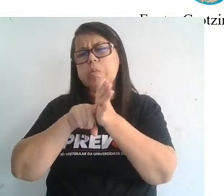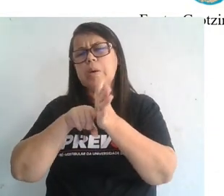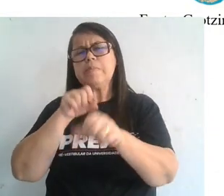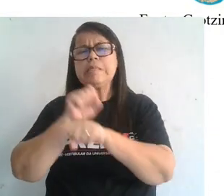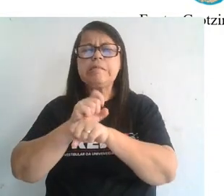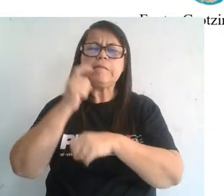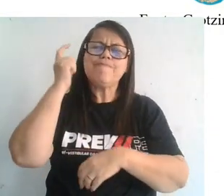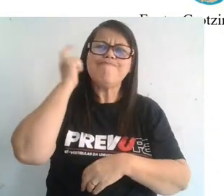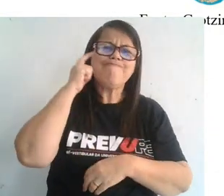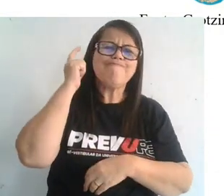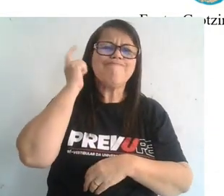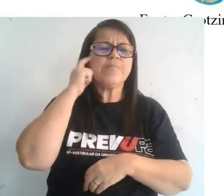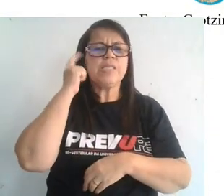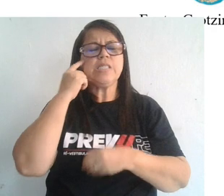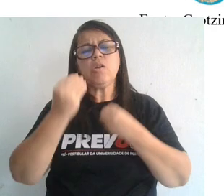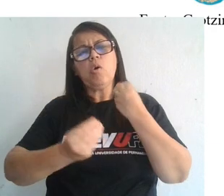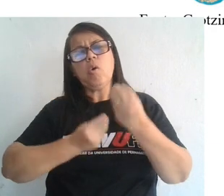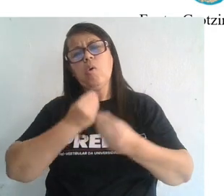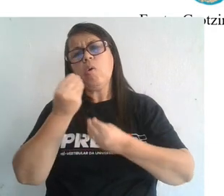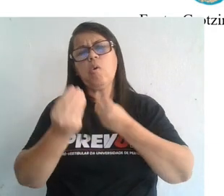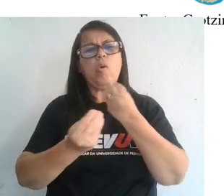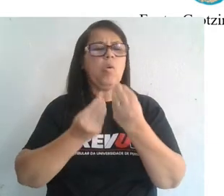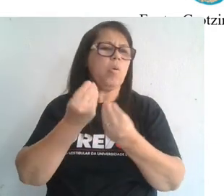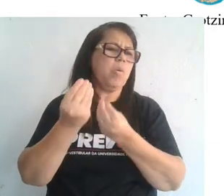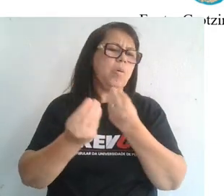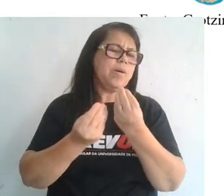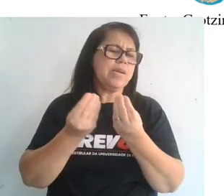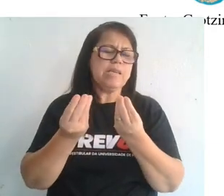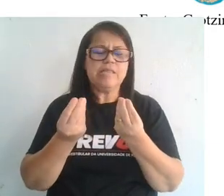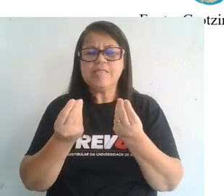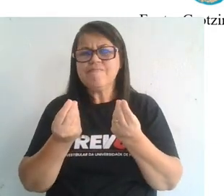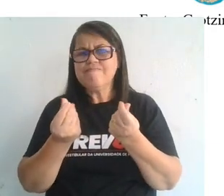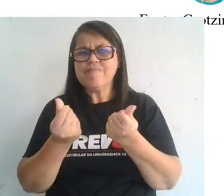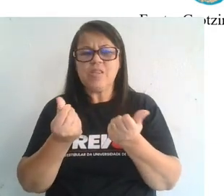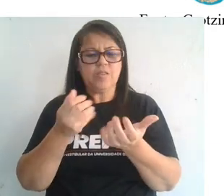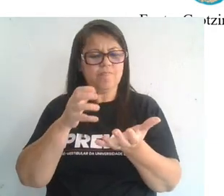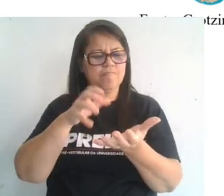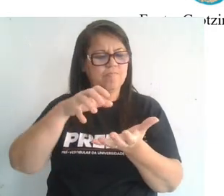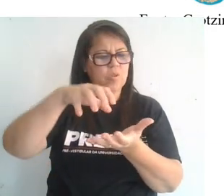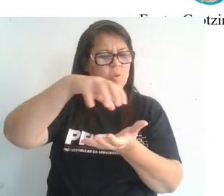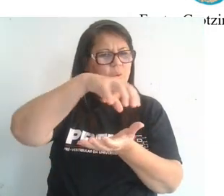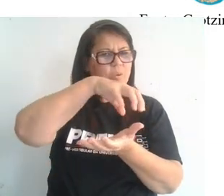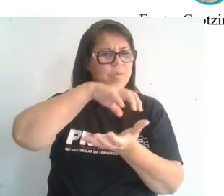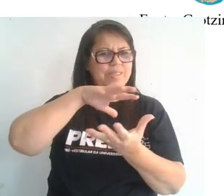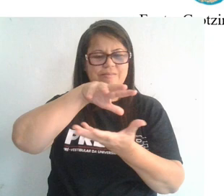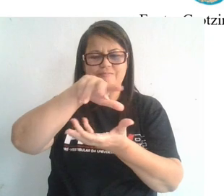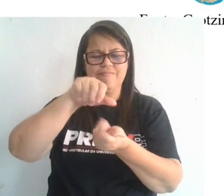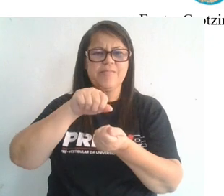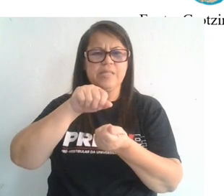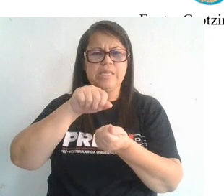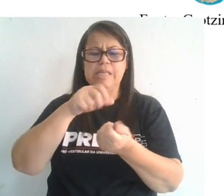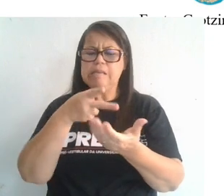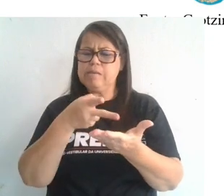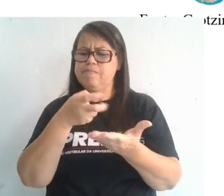sobre a configuração dos continentes da Terra. Começaram a